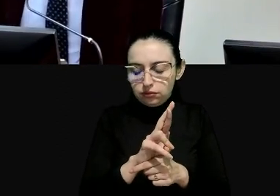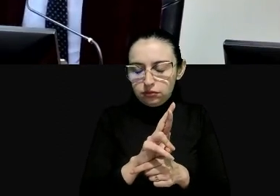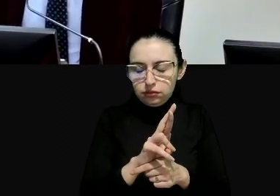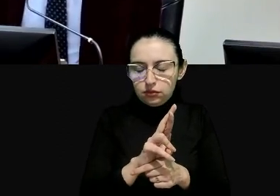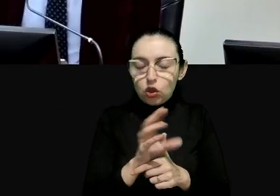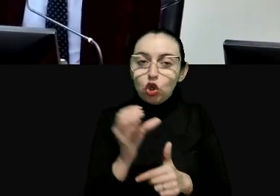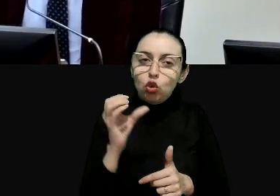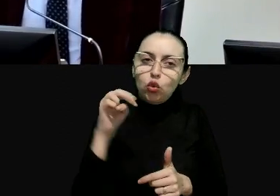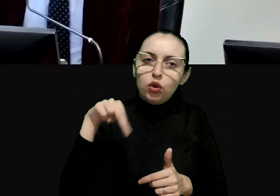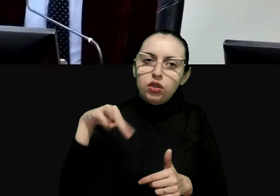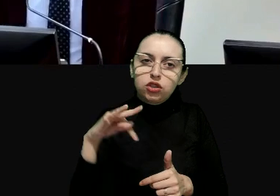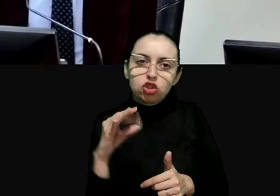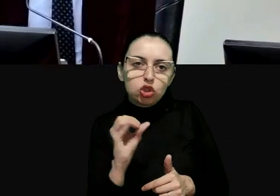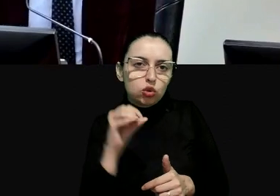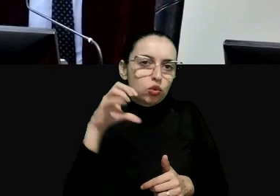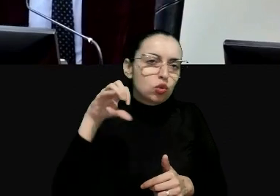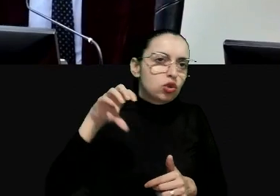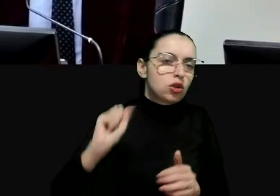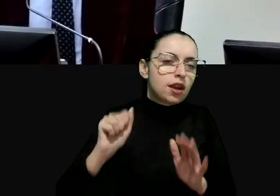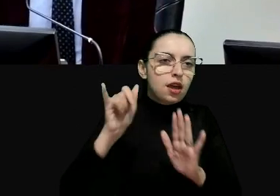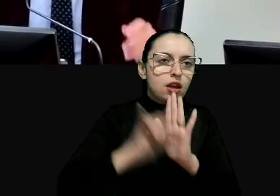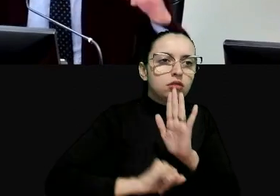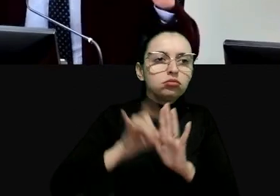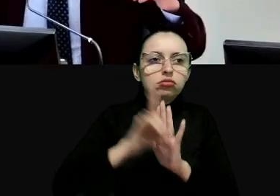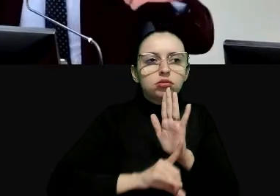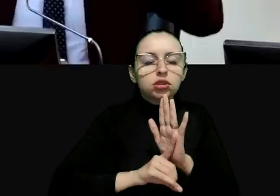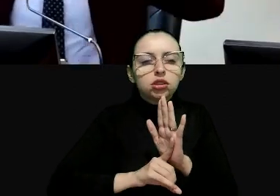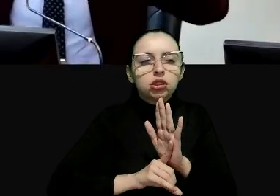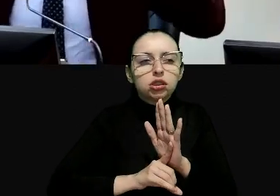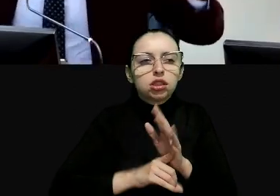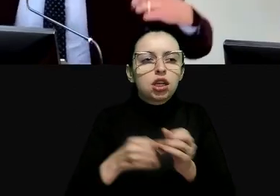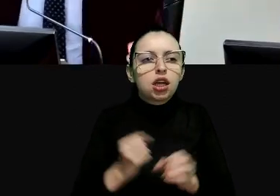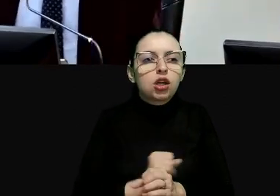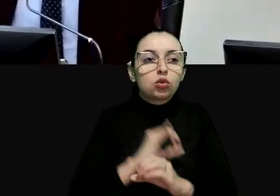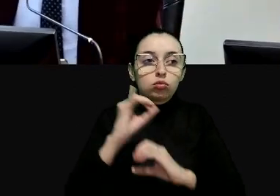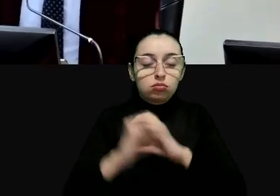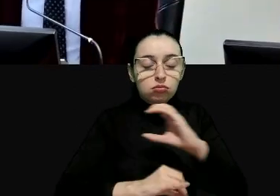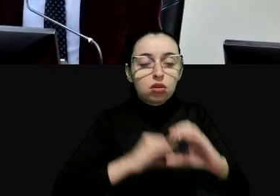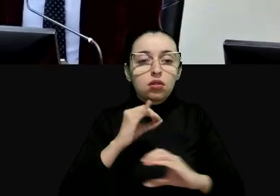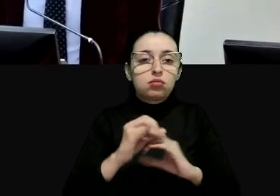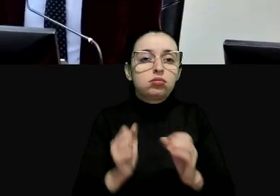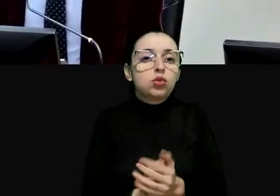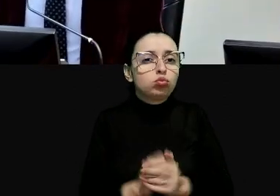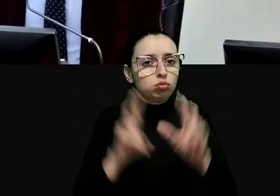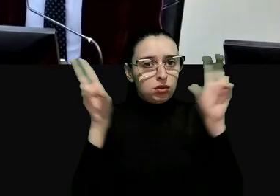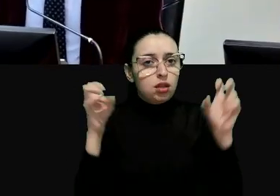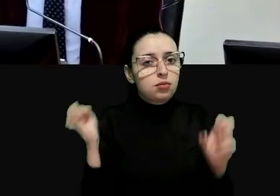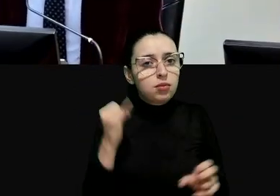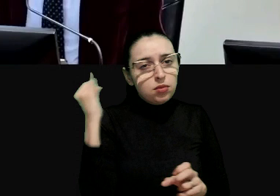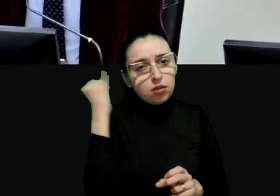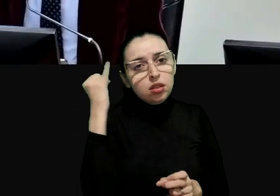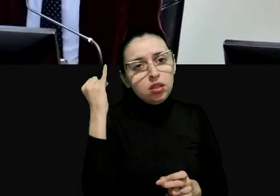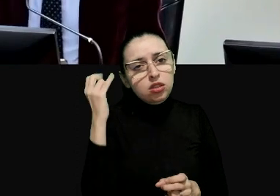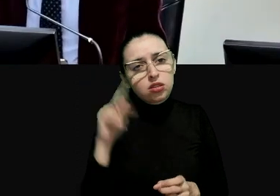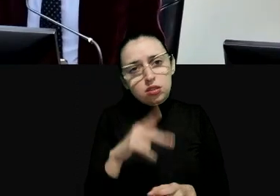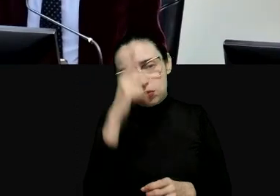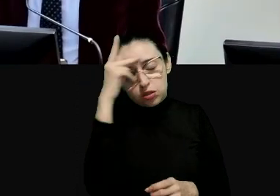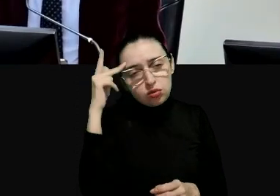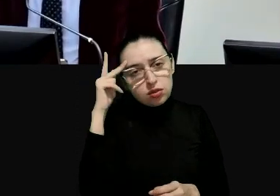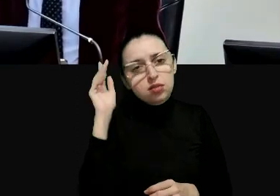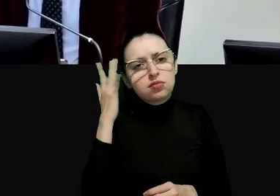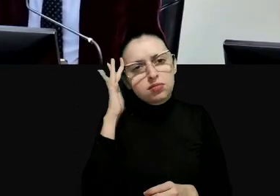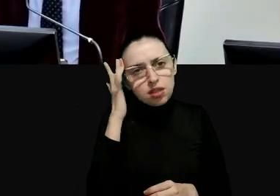constitucional aos instrumentos internacionais e assim muda um conceito muito importante de muitas